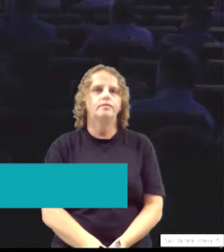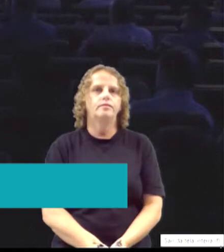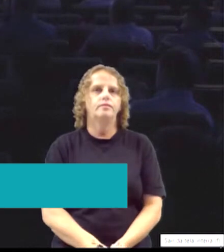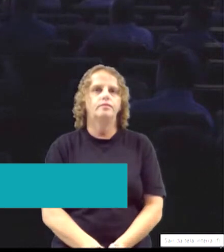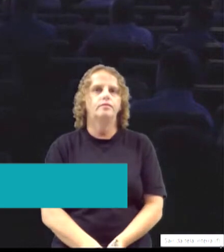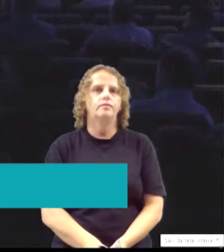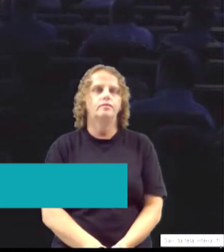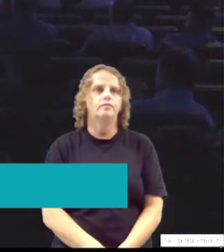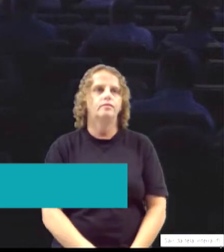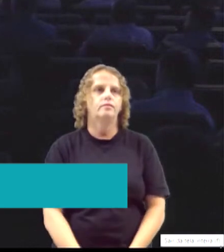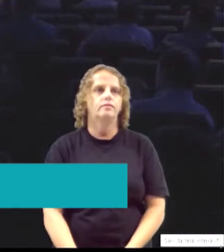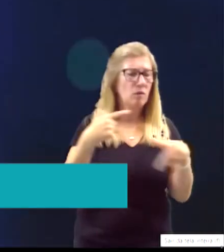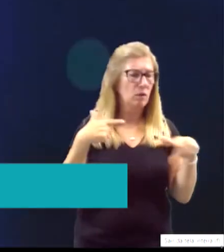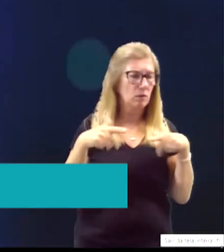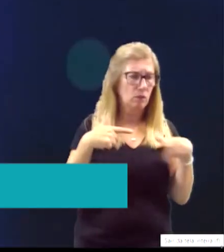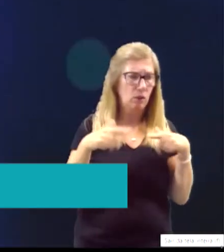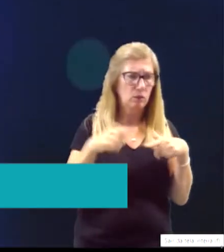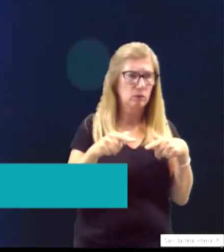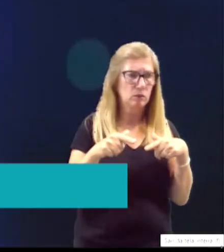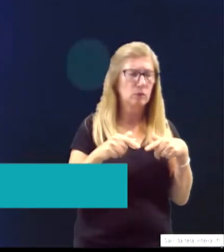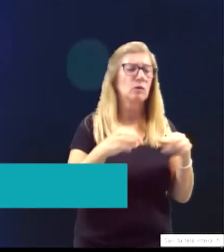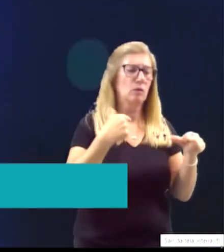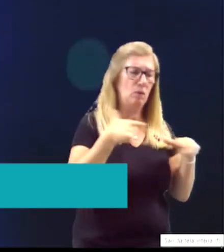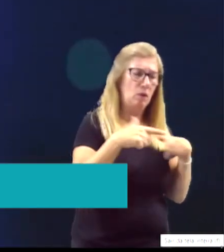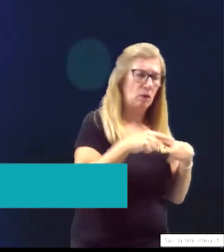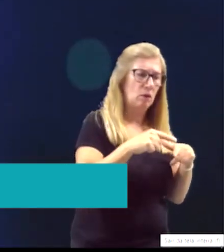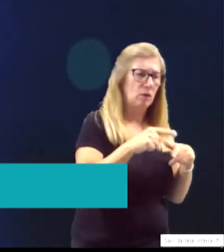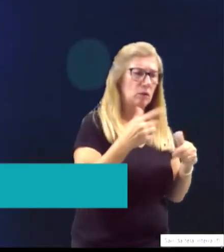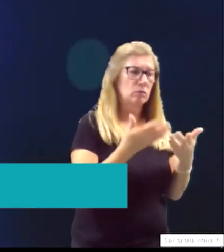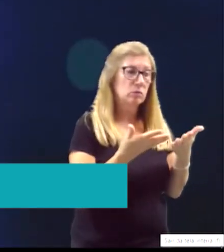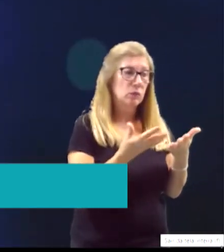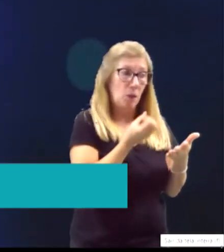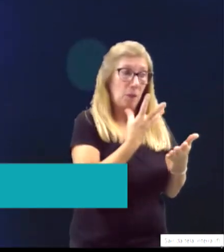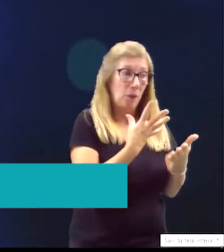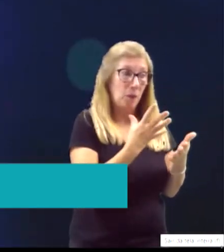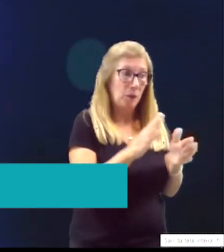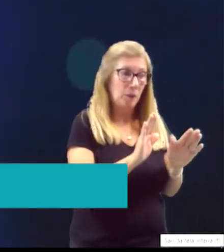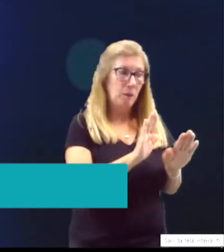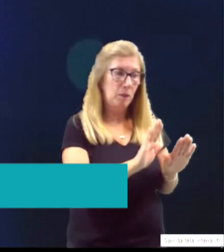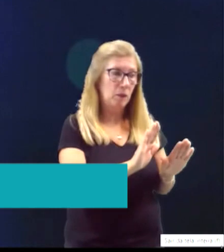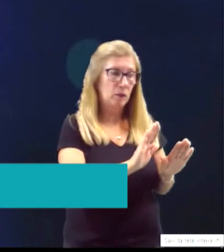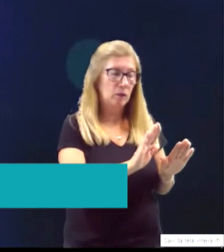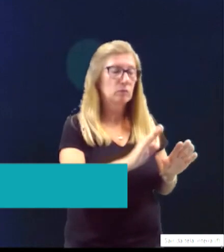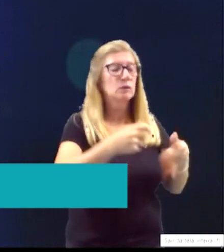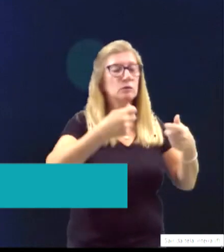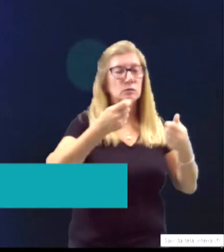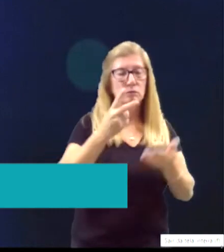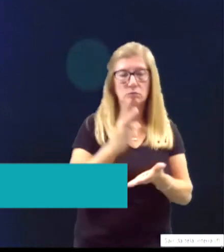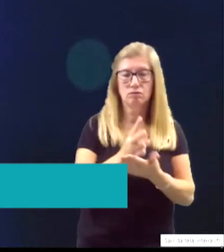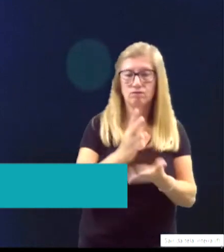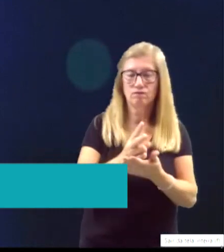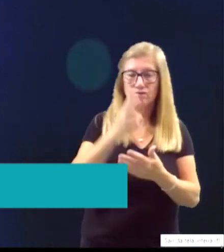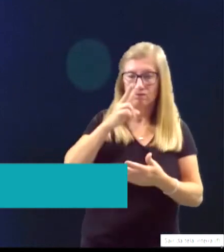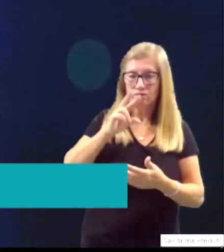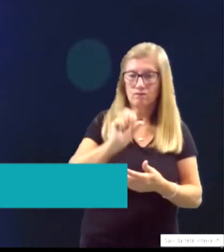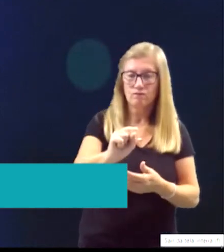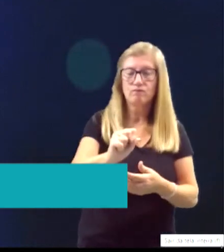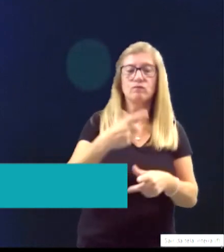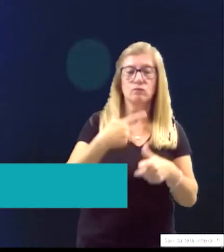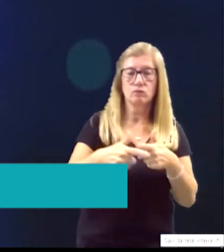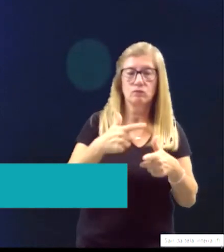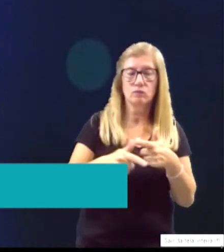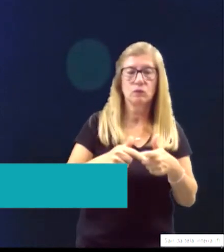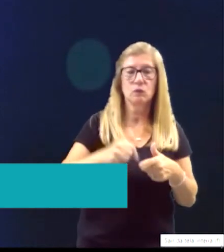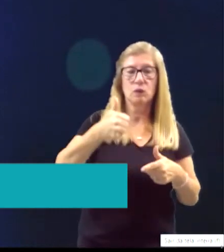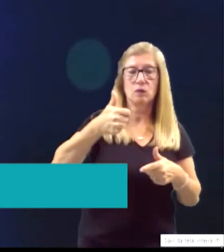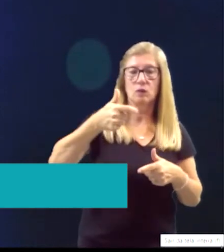em Brasília. Para Lira, é necessário unir forças para vencer dois grandes desafios deste ano, a inflação